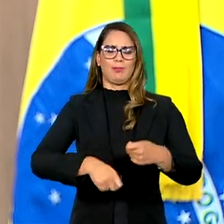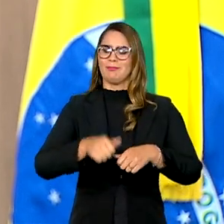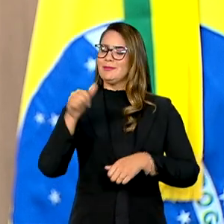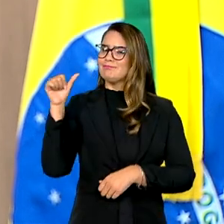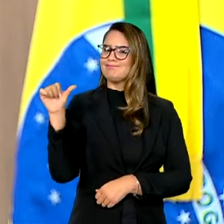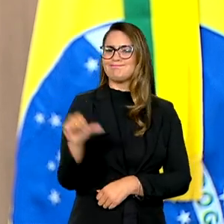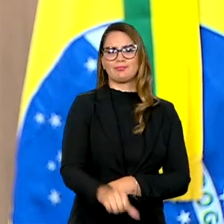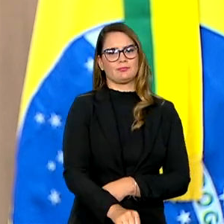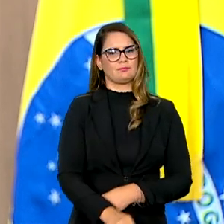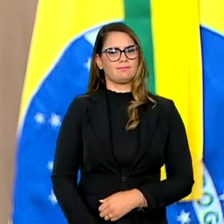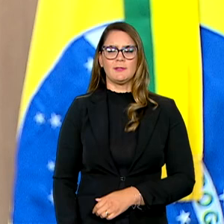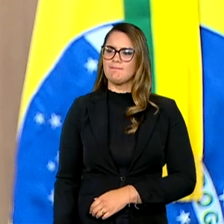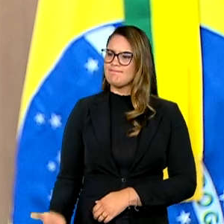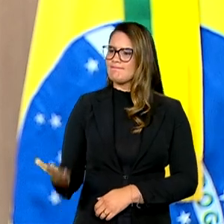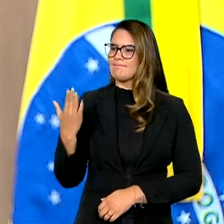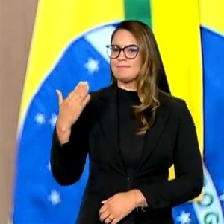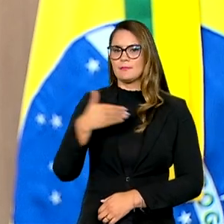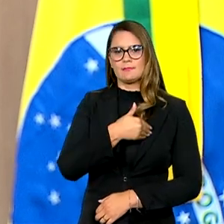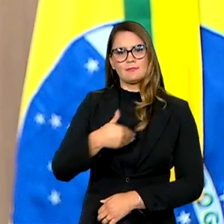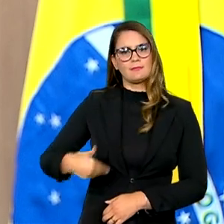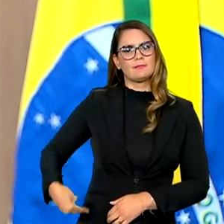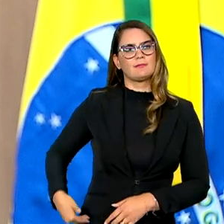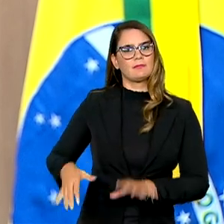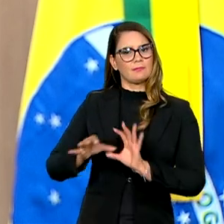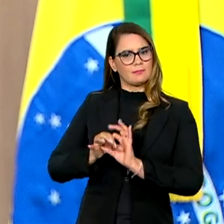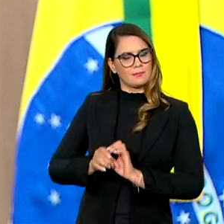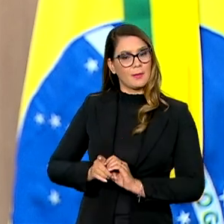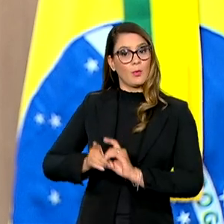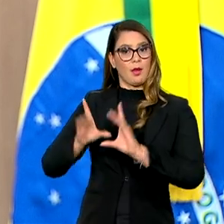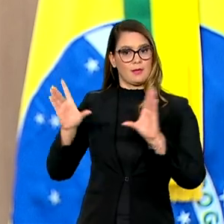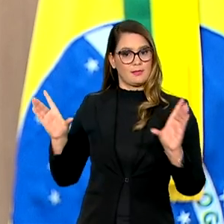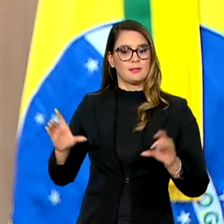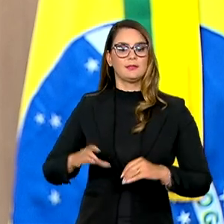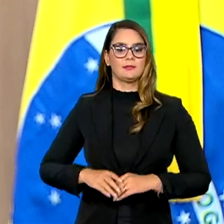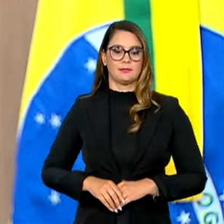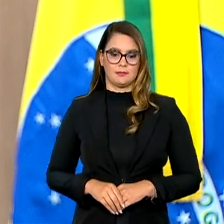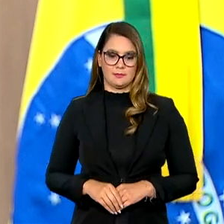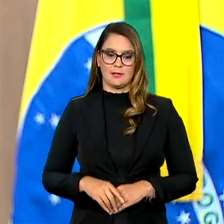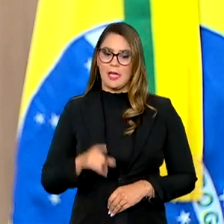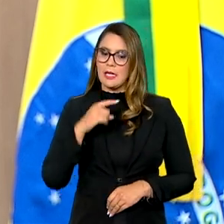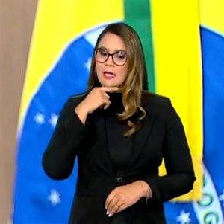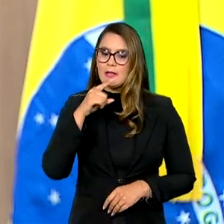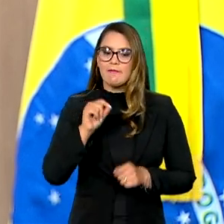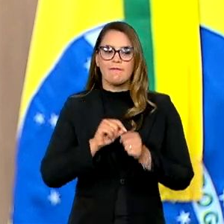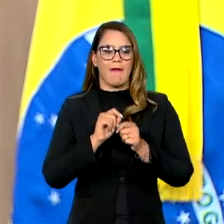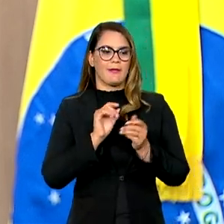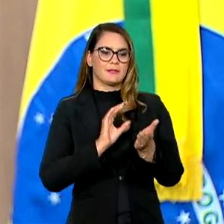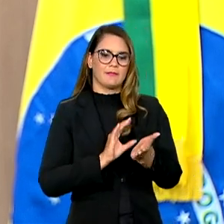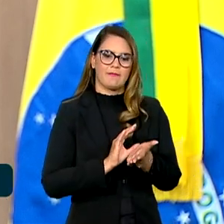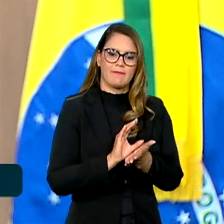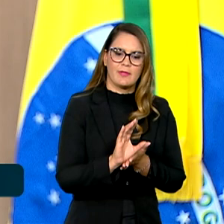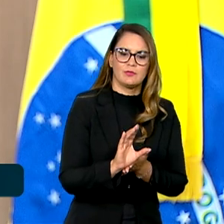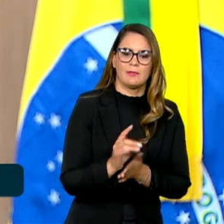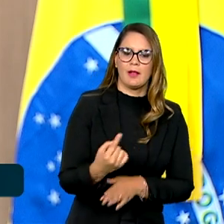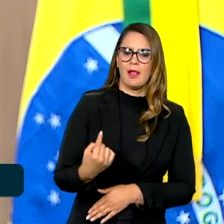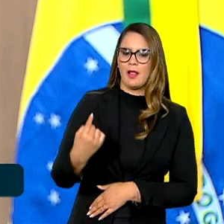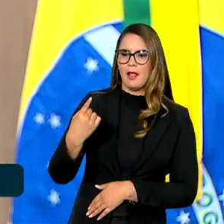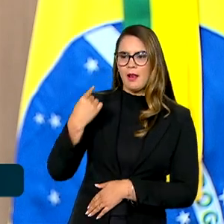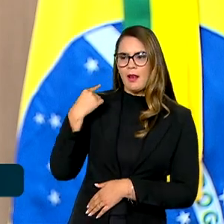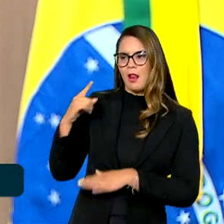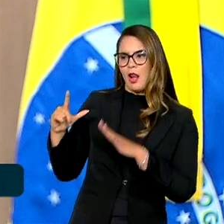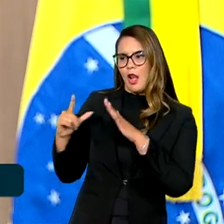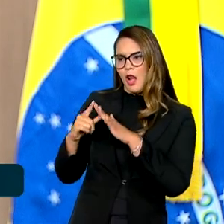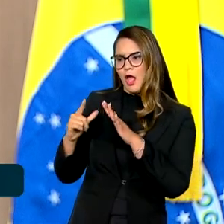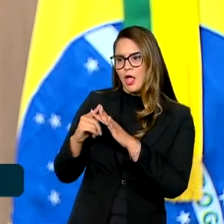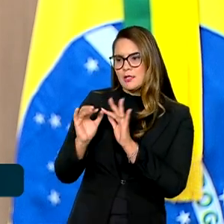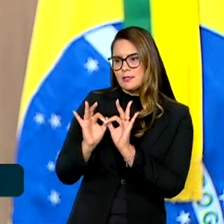e afronta o Estado democrático de direito. Ninguém faz investimento, desde a pequena lojinha